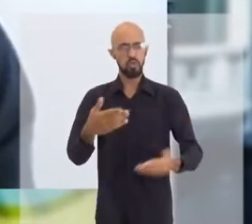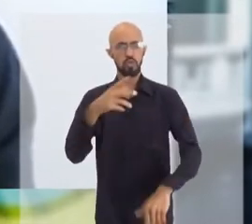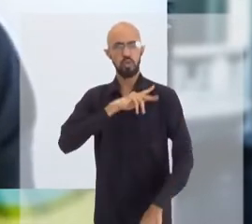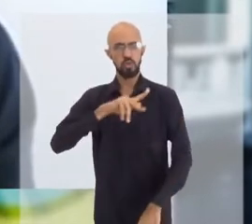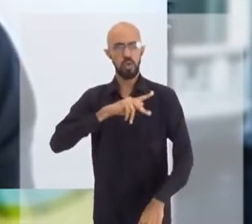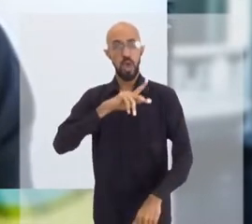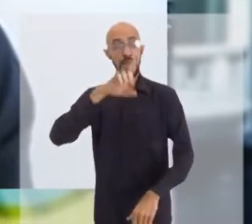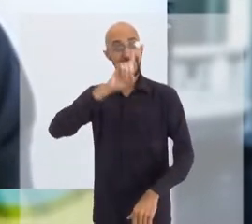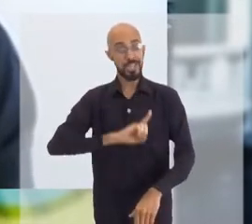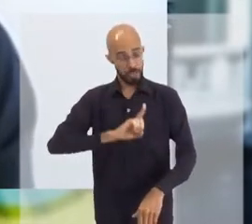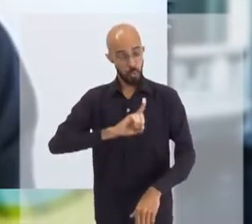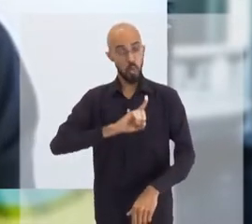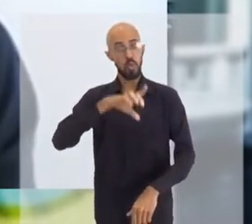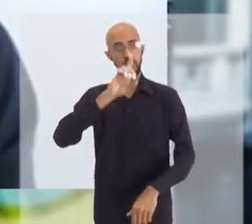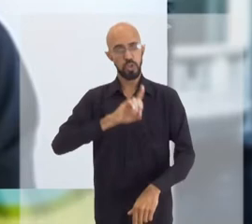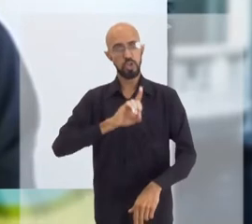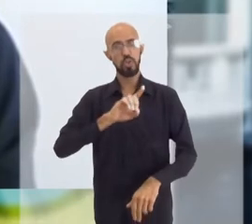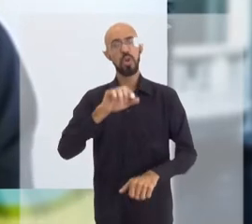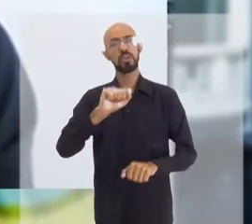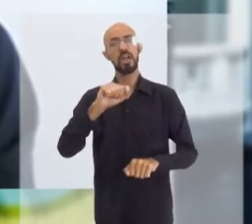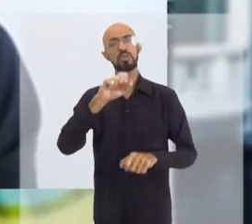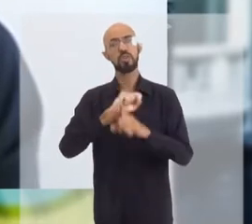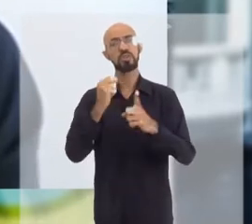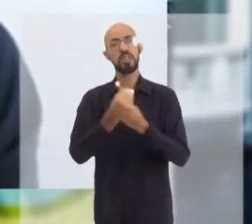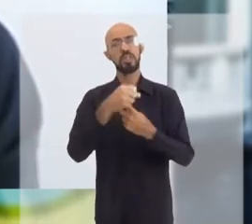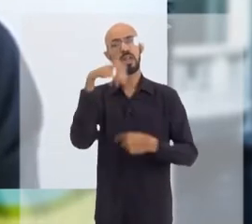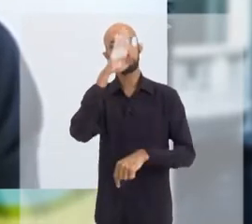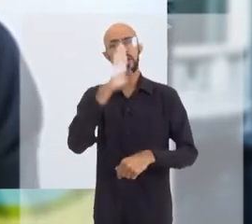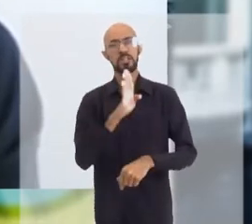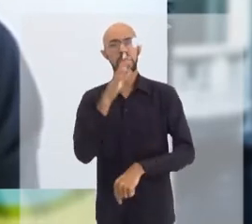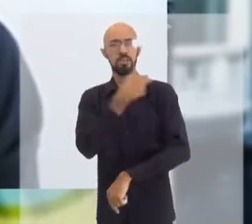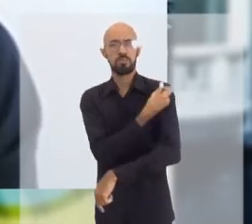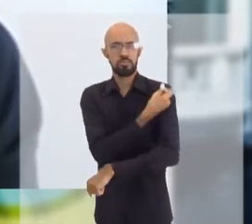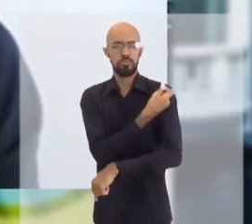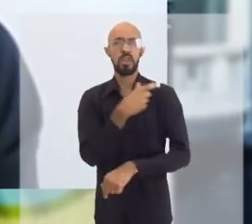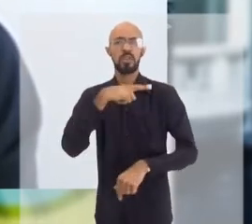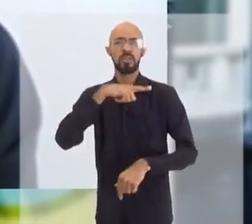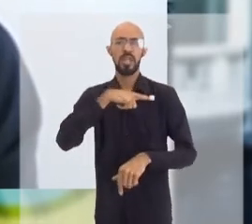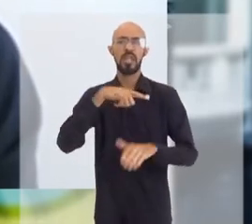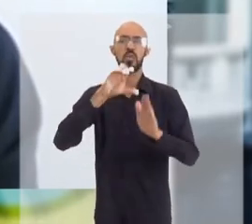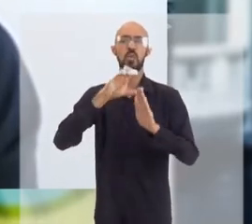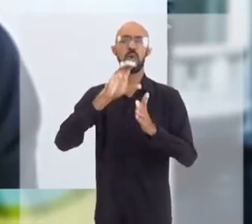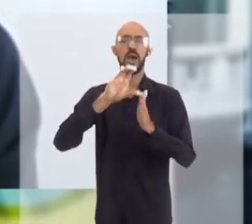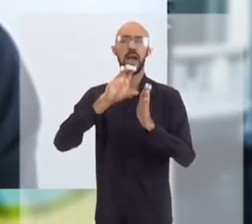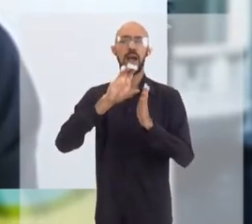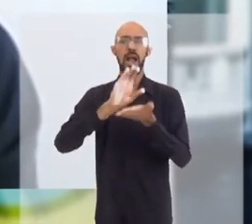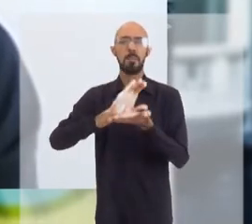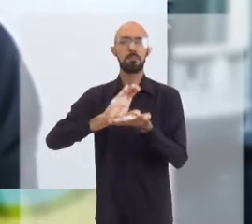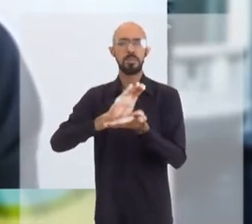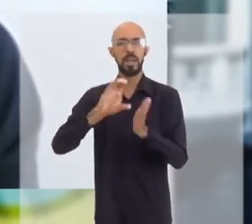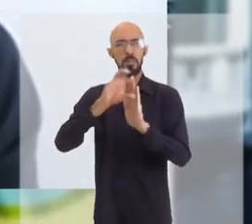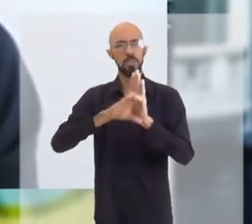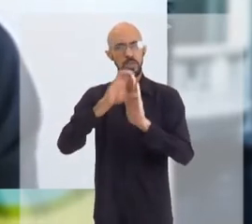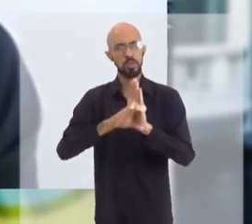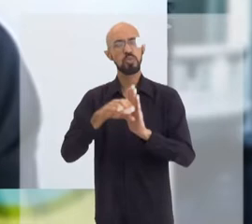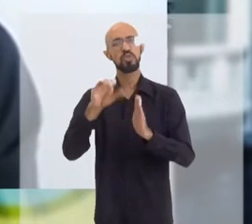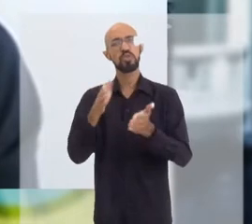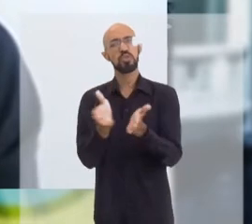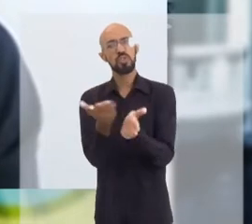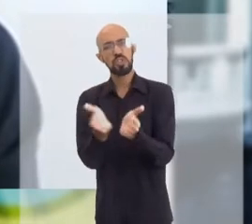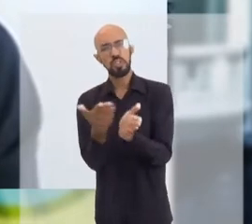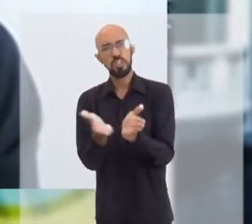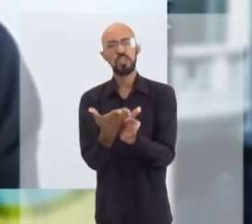diretor da Sociedade Brasileira de Imunizações, tenho inúmeros capítulos de livro, publicações